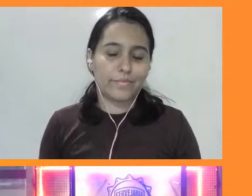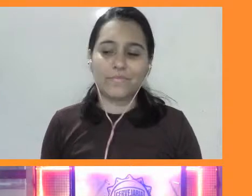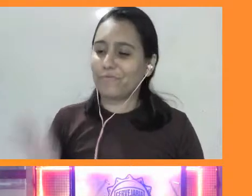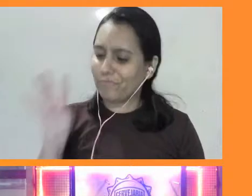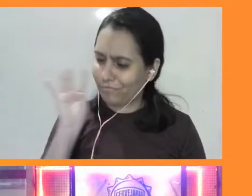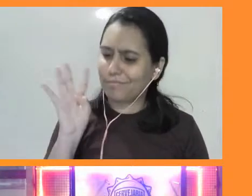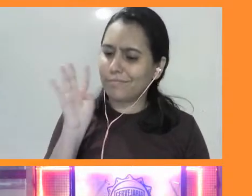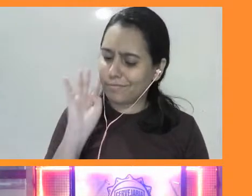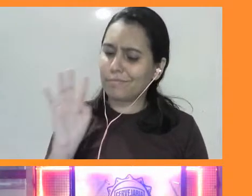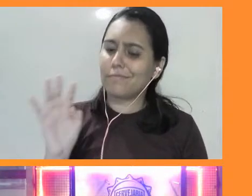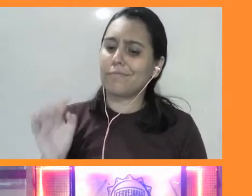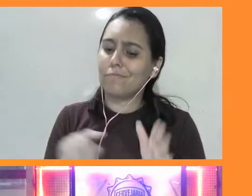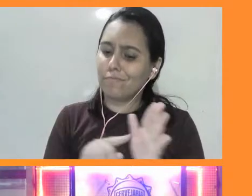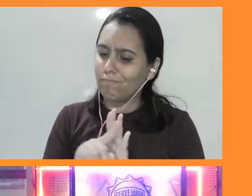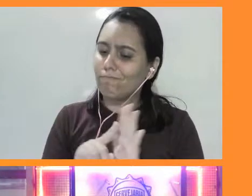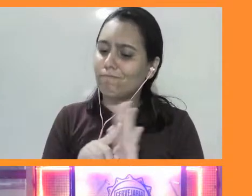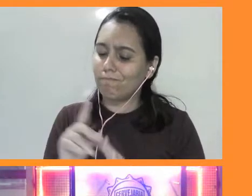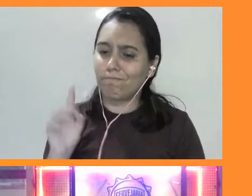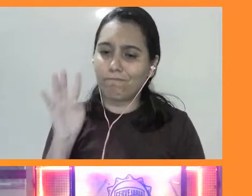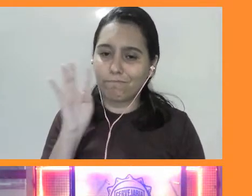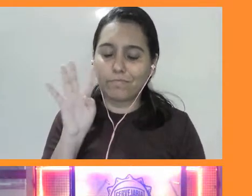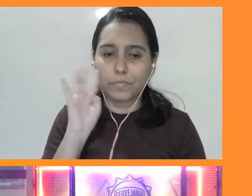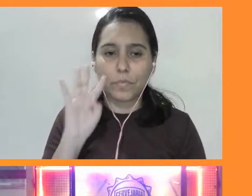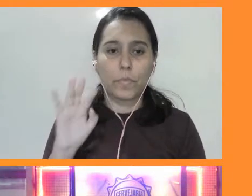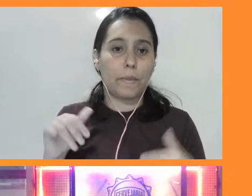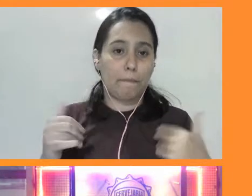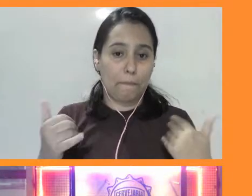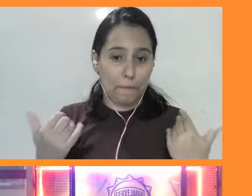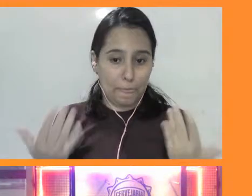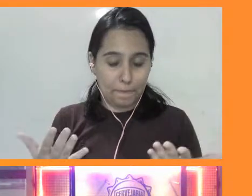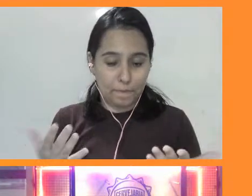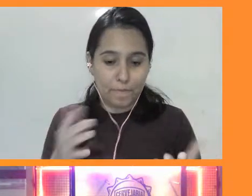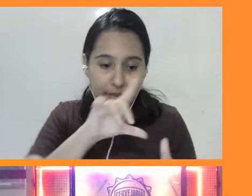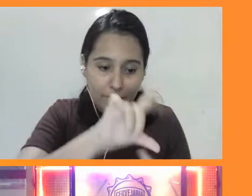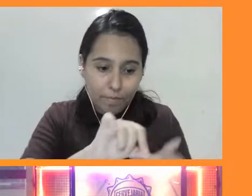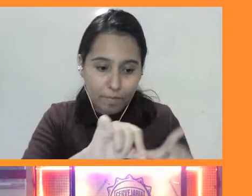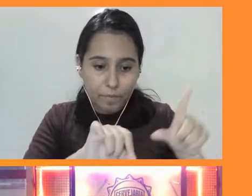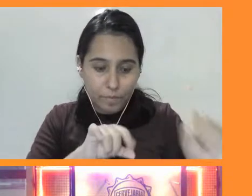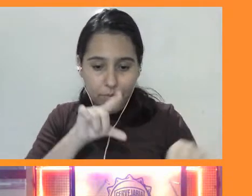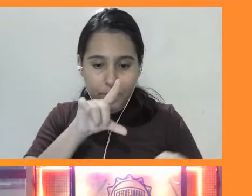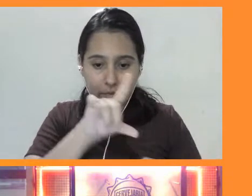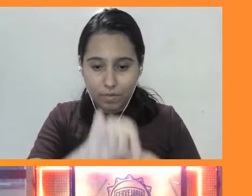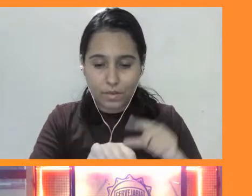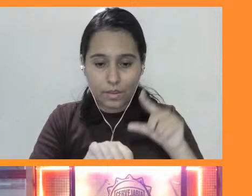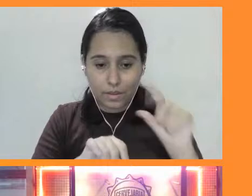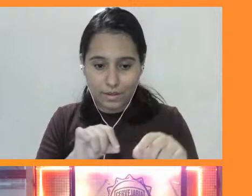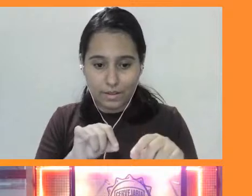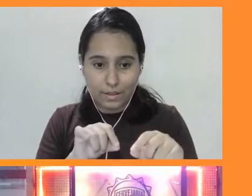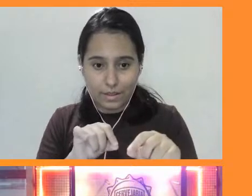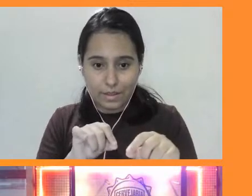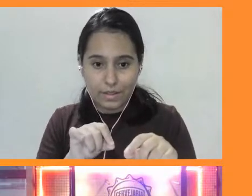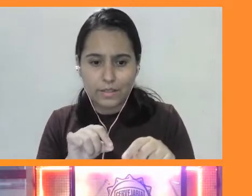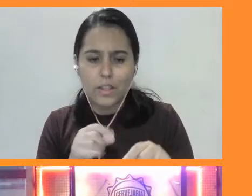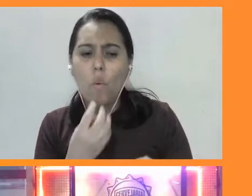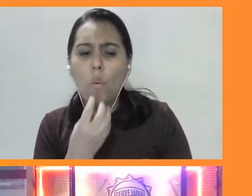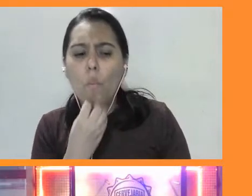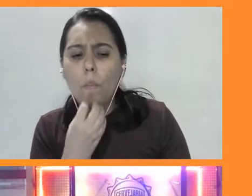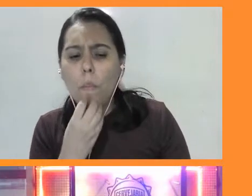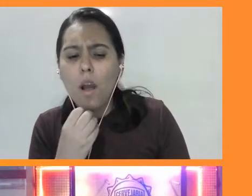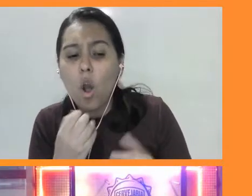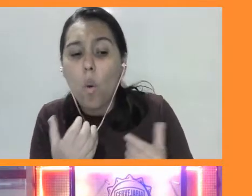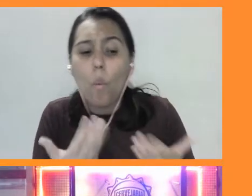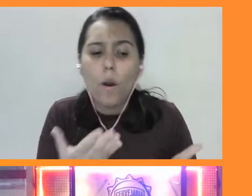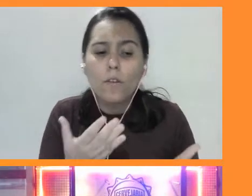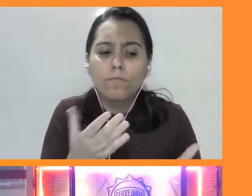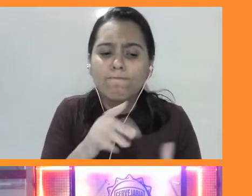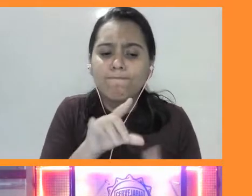pergunta, né? Esse tipo de seleção sexual, né? Em que as fêmeas escolhem o parceiro, ocorre. Embora